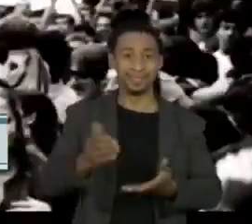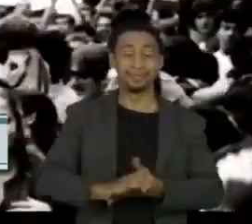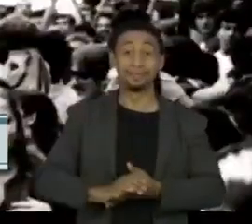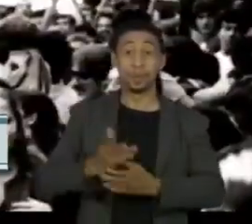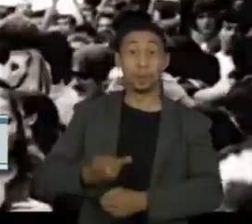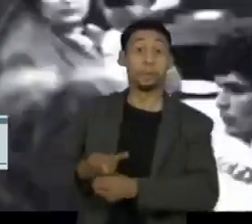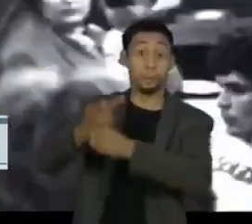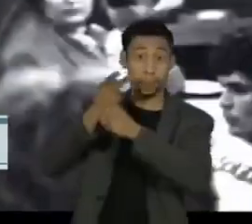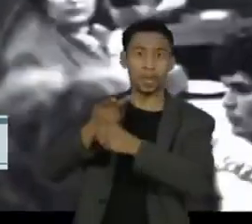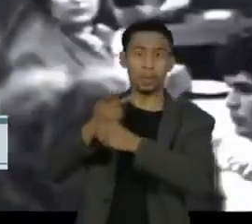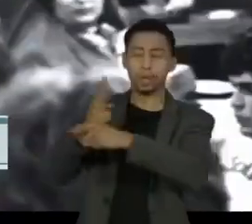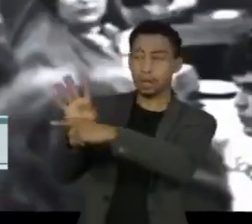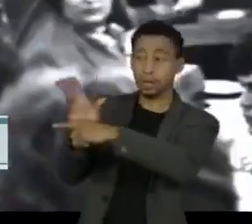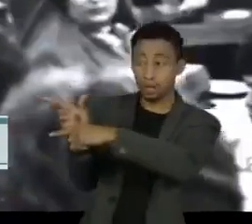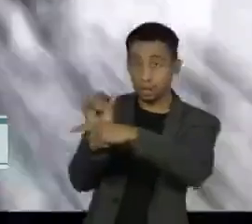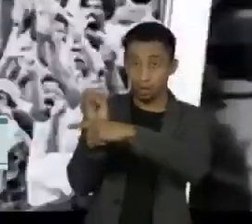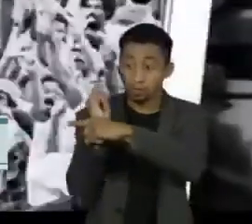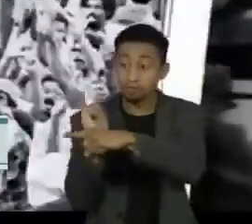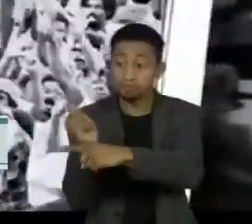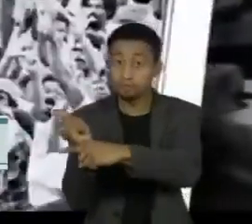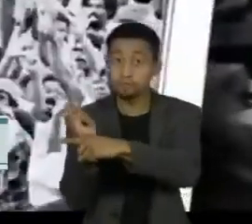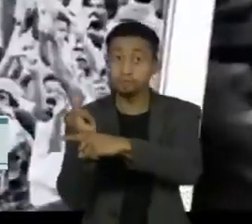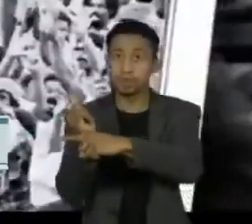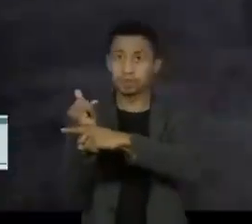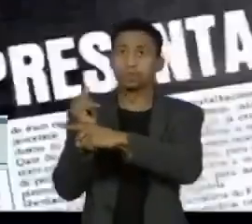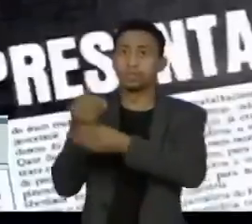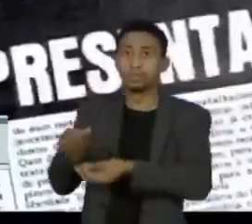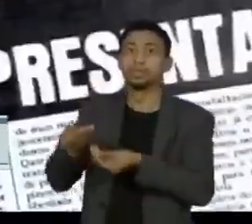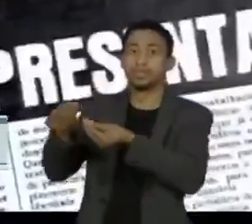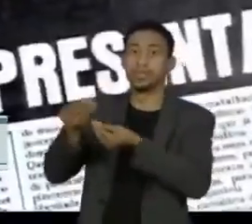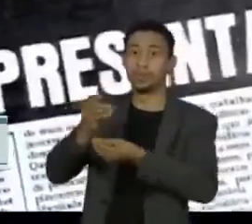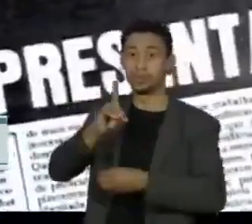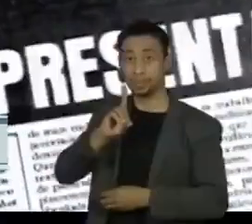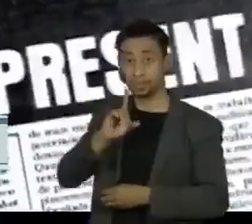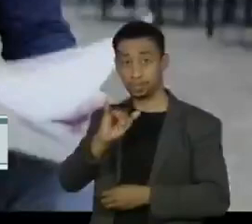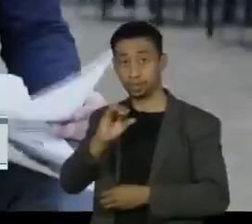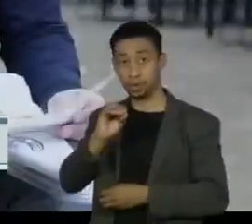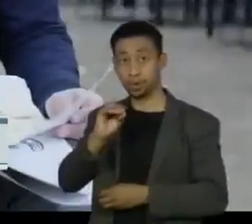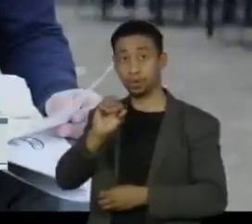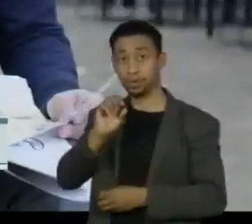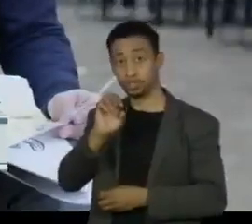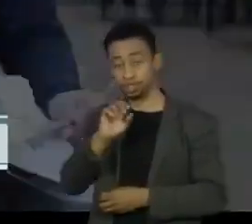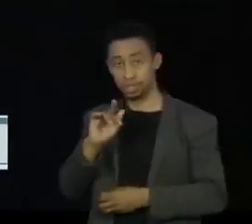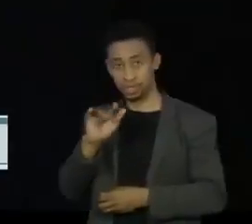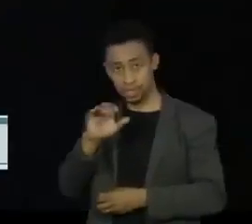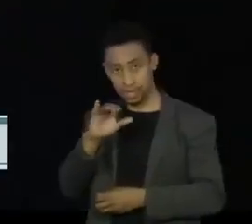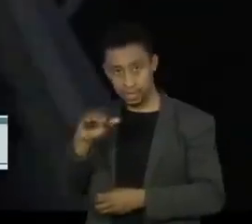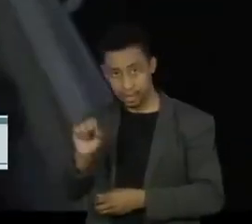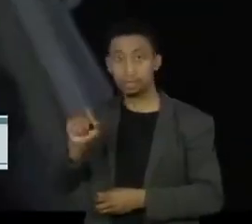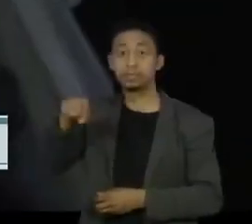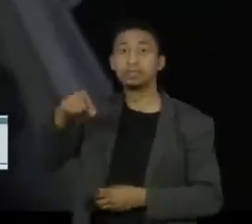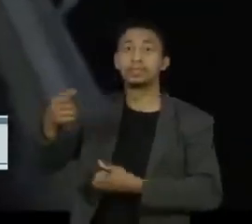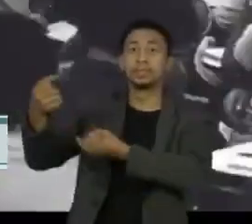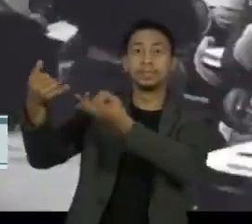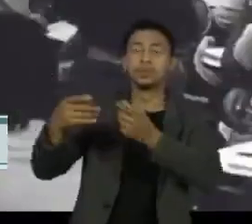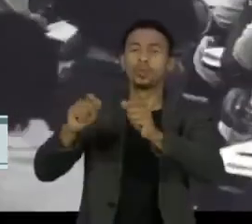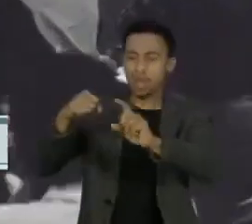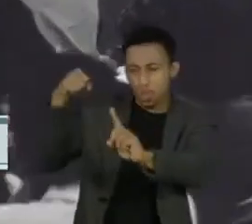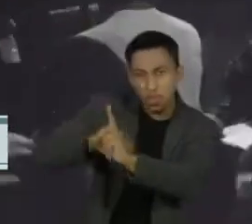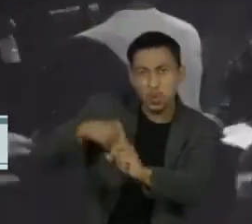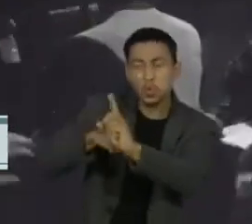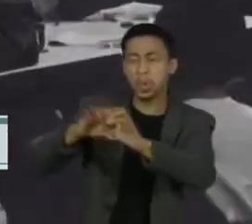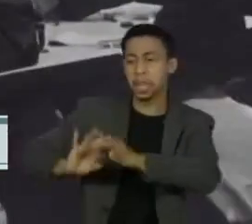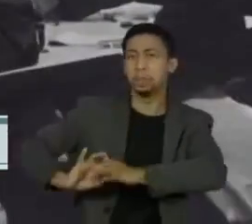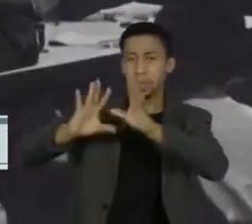nacional de longas e médias metragens foi para Diógenes Muniz, que contou a história do movimento estudantil Liberdade e Luta, uma